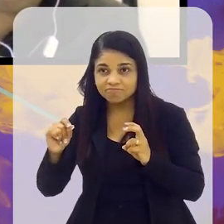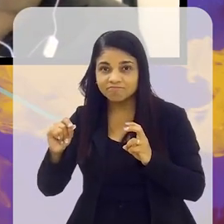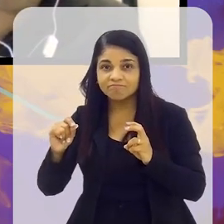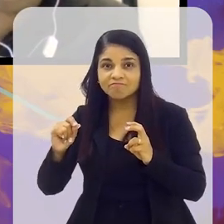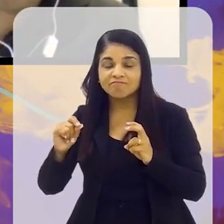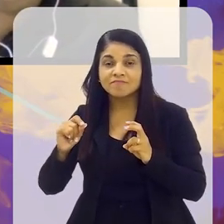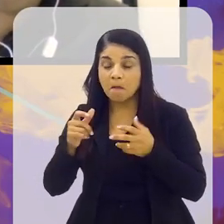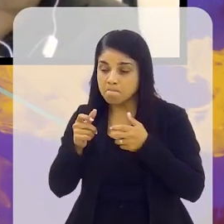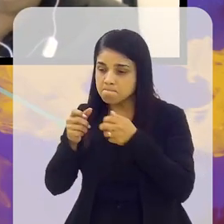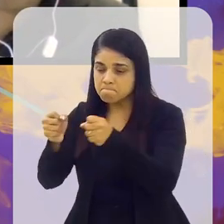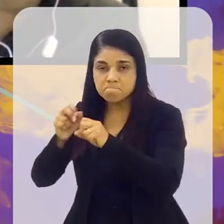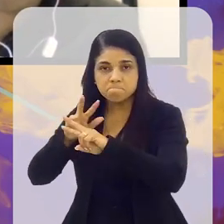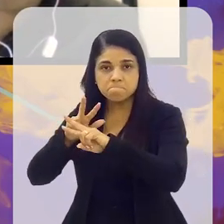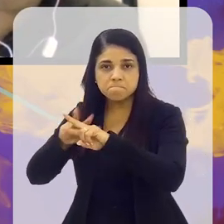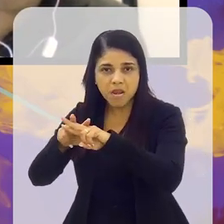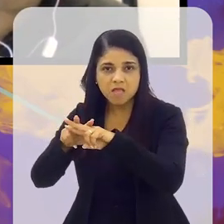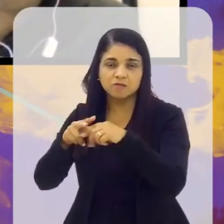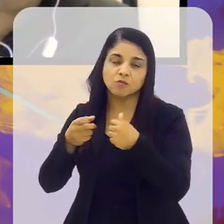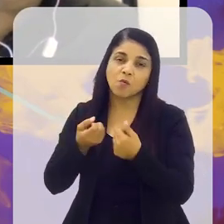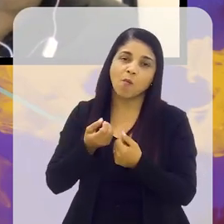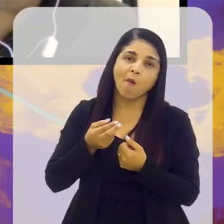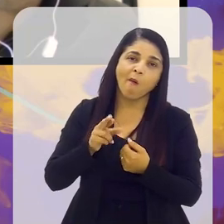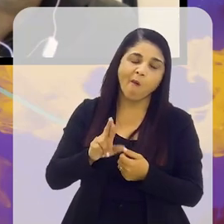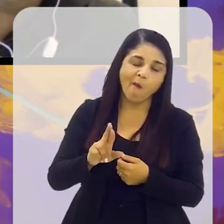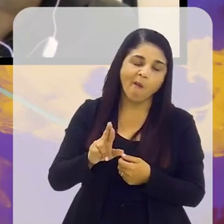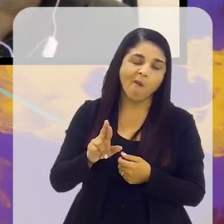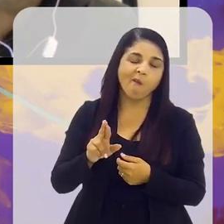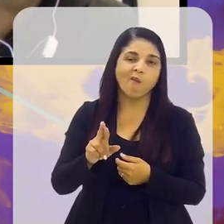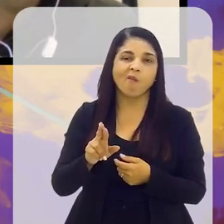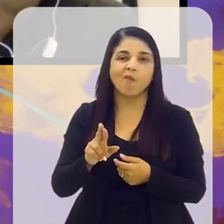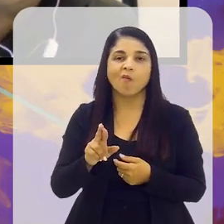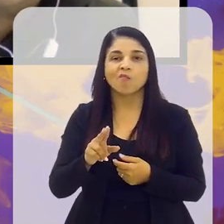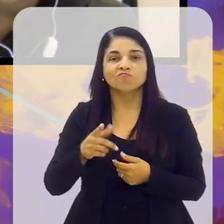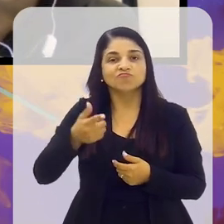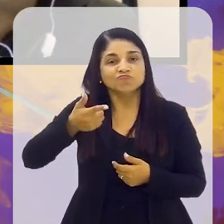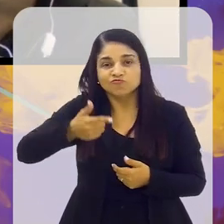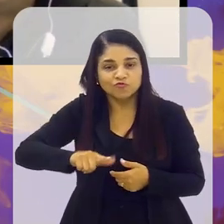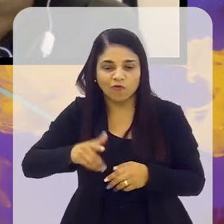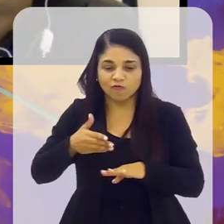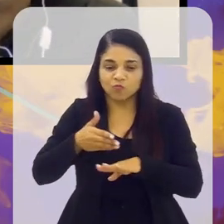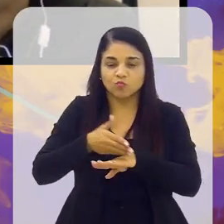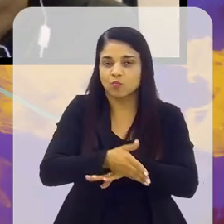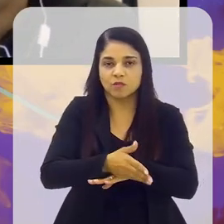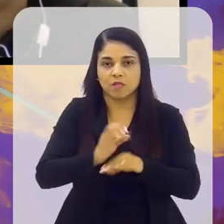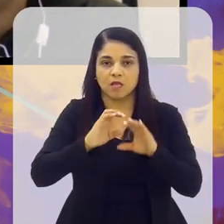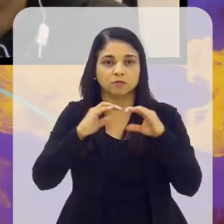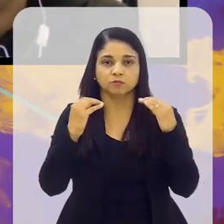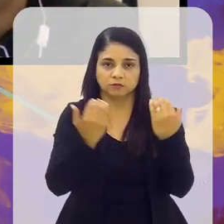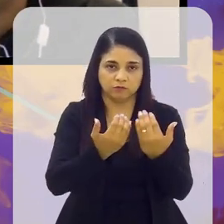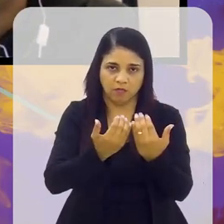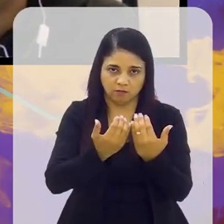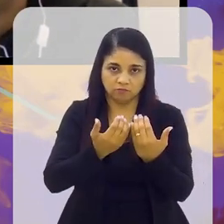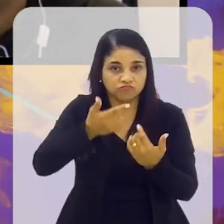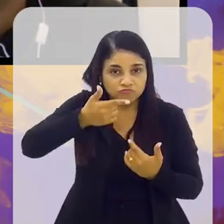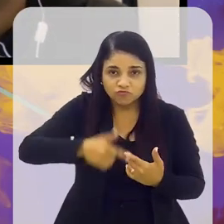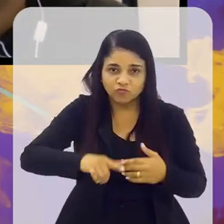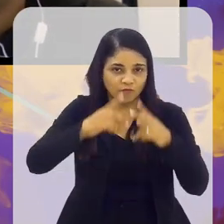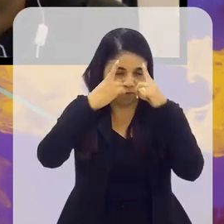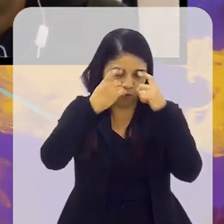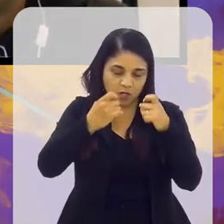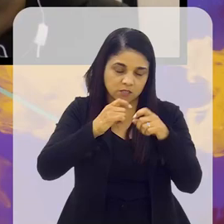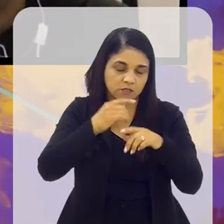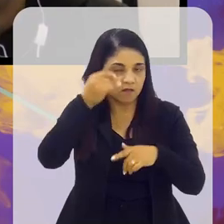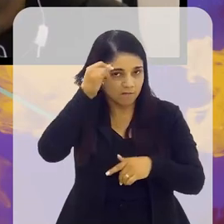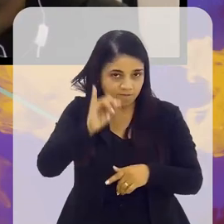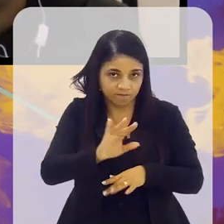ferroviária, né, pudessem ser presos, né, detidos ali pela polícia, para que eles não repetissem esses atos, até mesmo dentro do